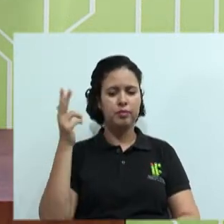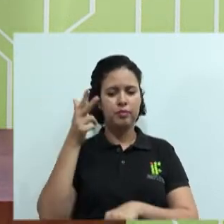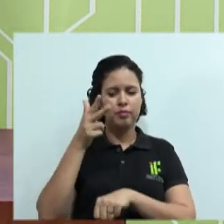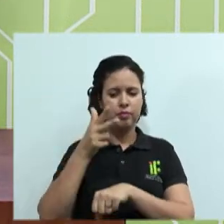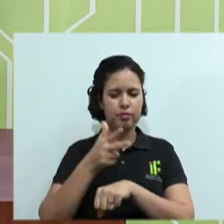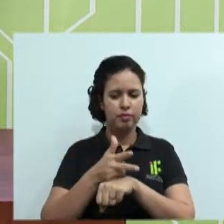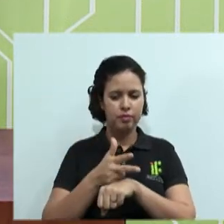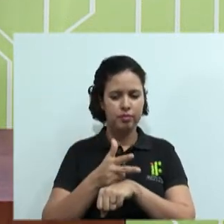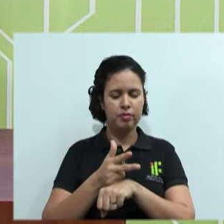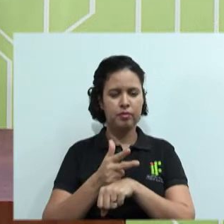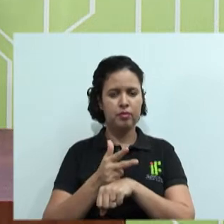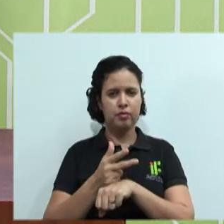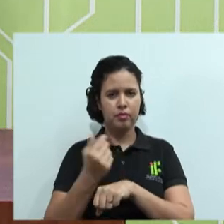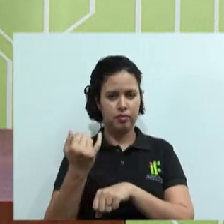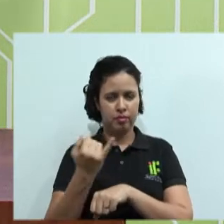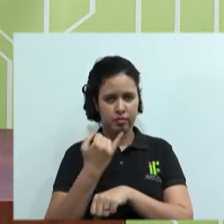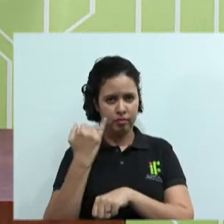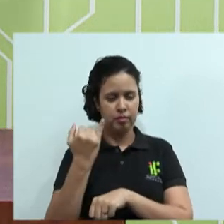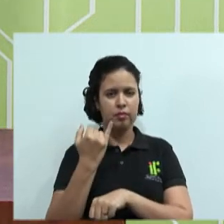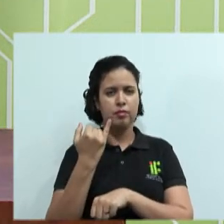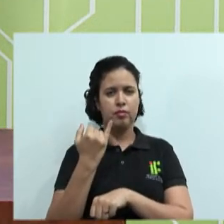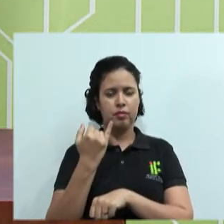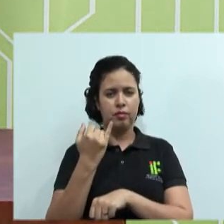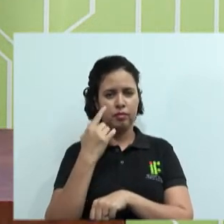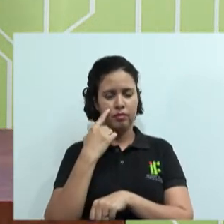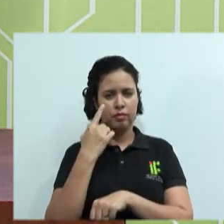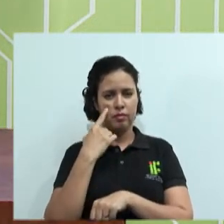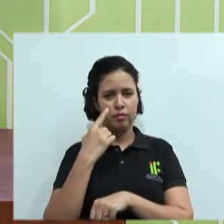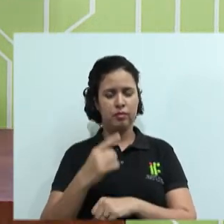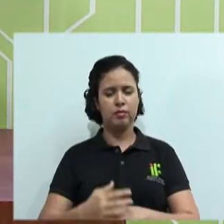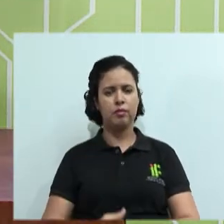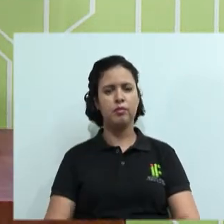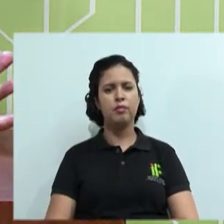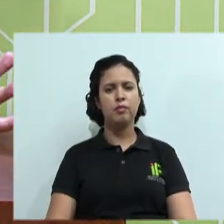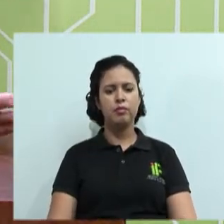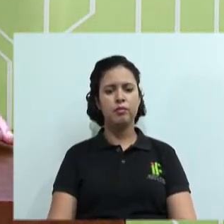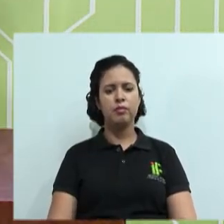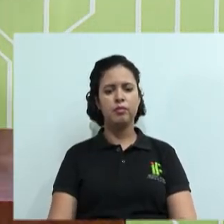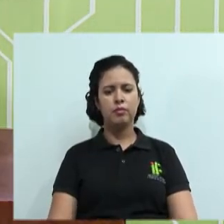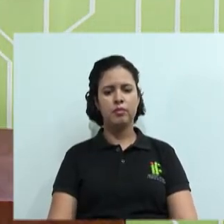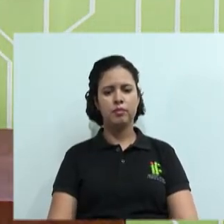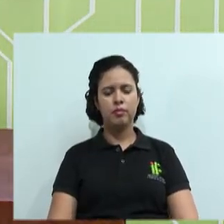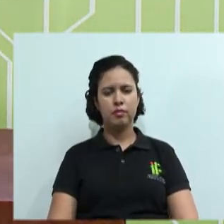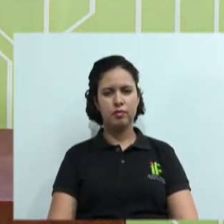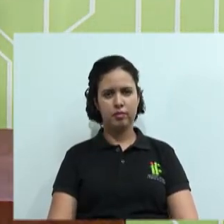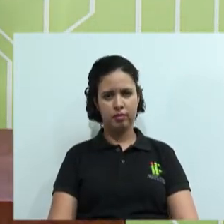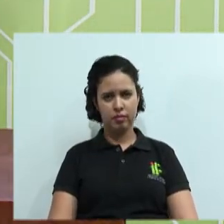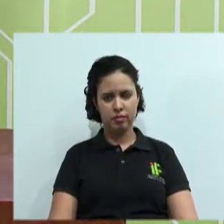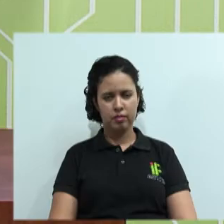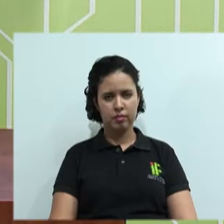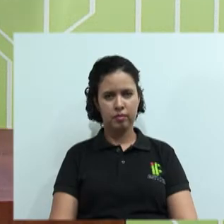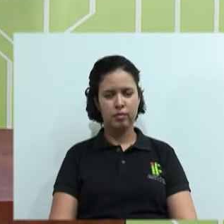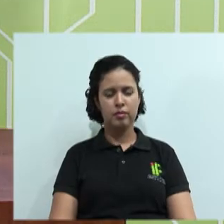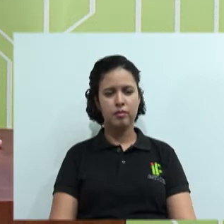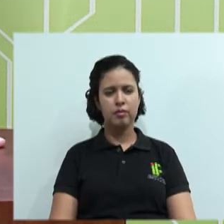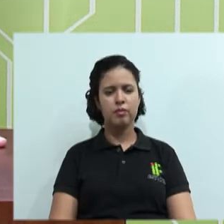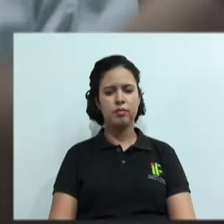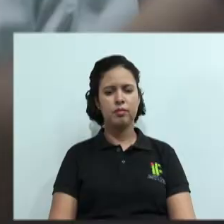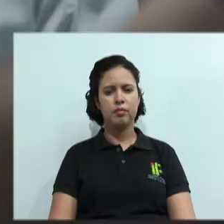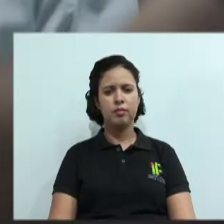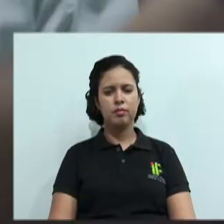importância das relações interpessoais. Acompanhe em tela um vídeozinho rápido para facilitar o seu entendimento.